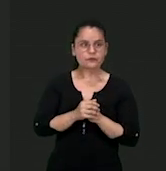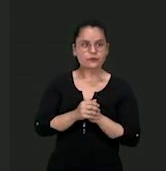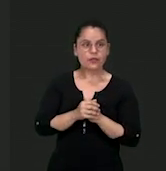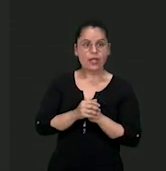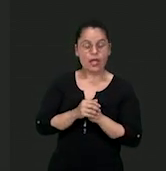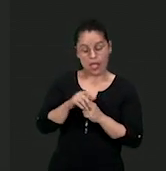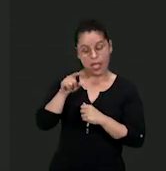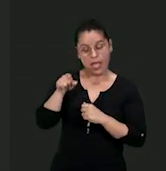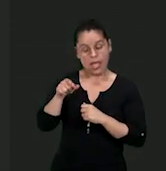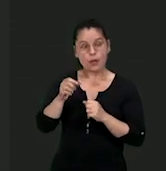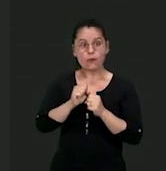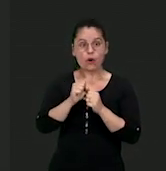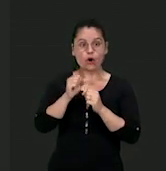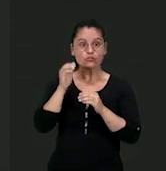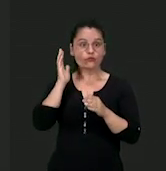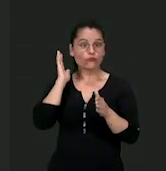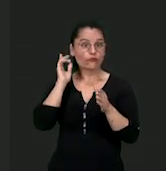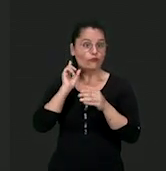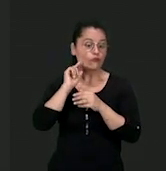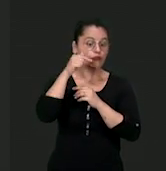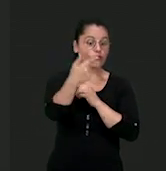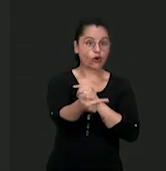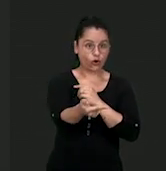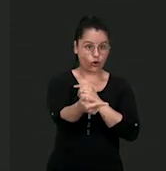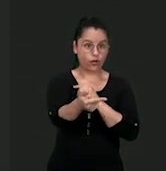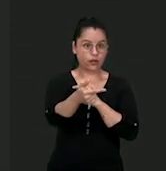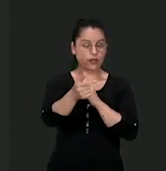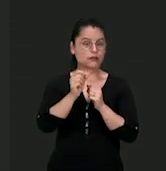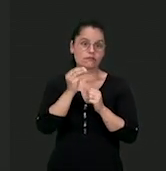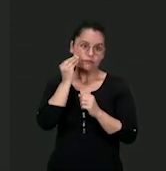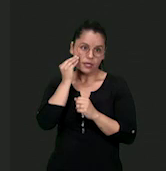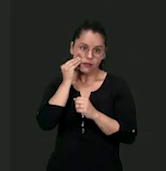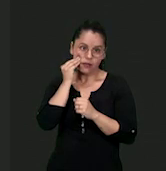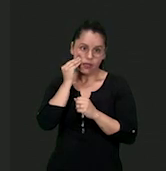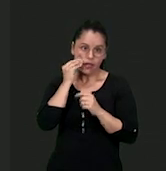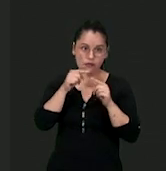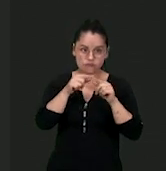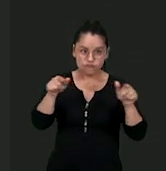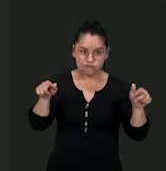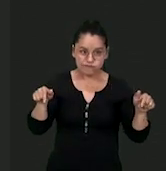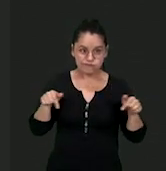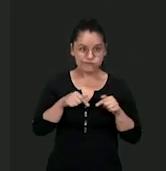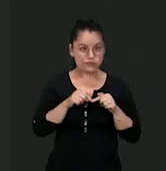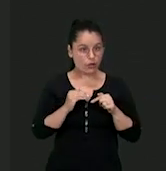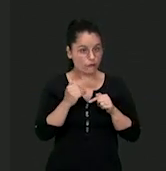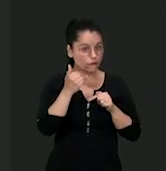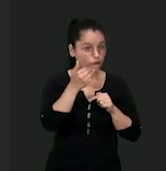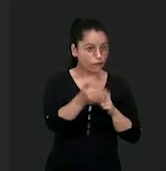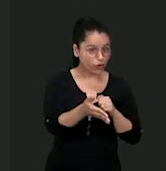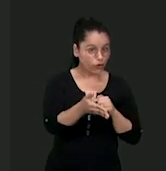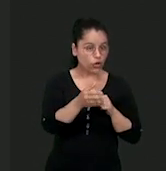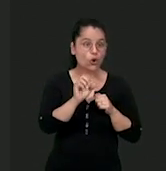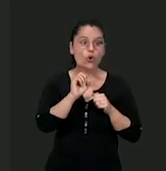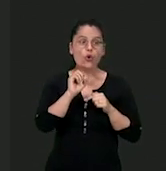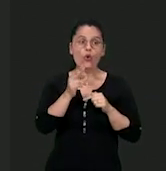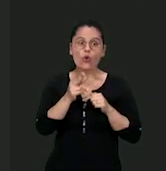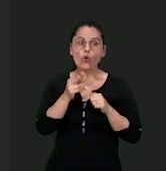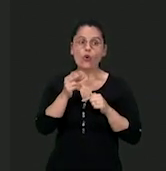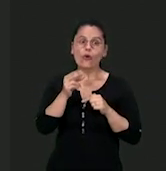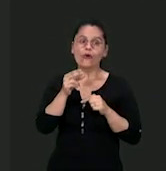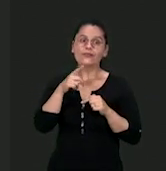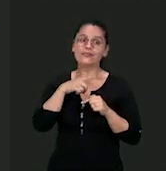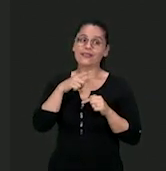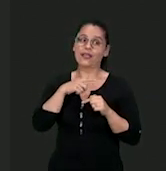O adversário jogar a bola pra fora, se ele tentar jogar ela dentro do seu campo. Ou o adversário cometer, grava aqui, uma